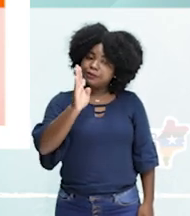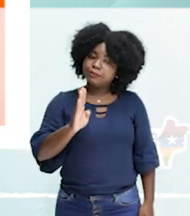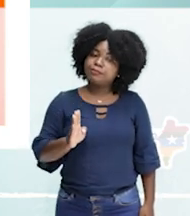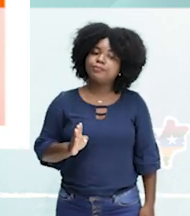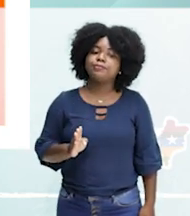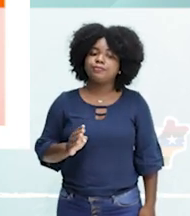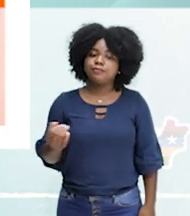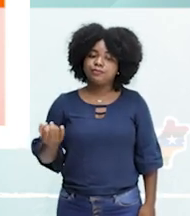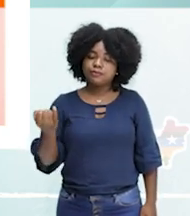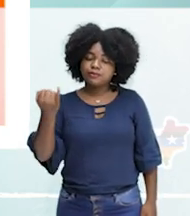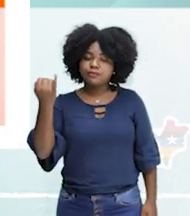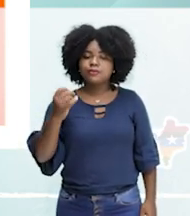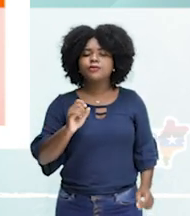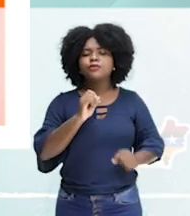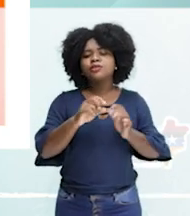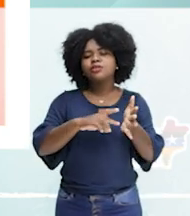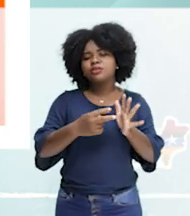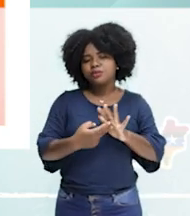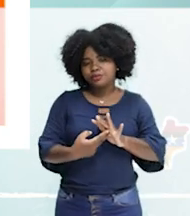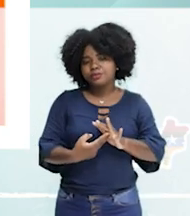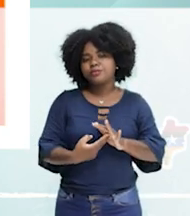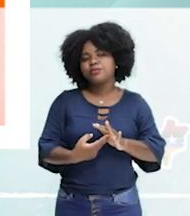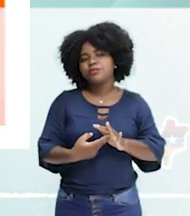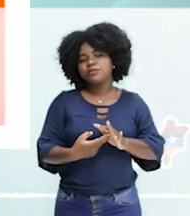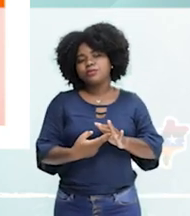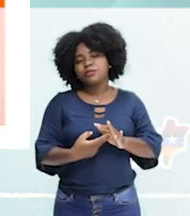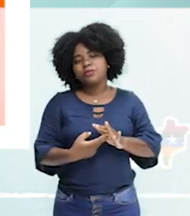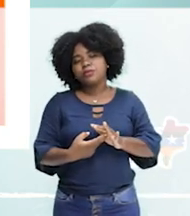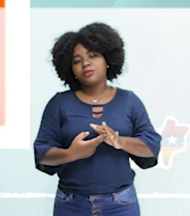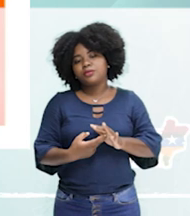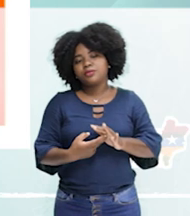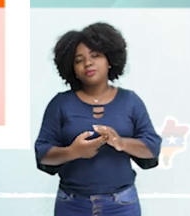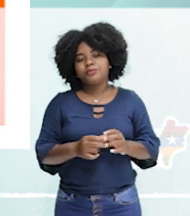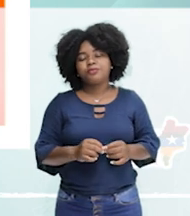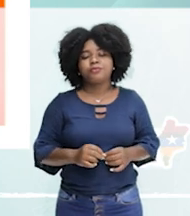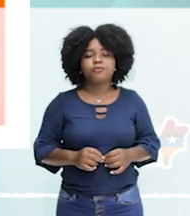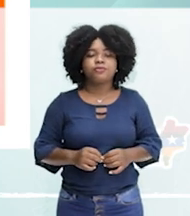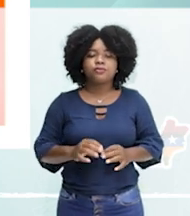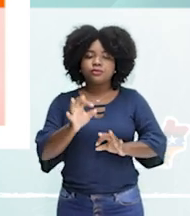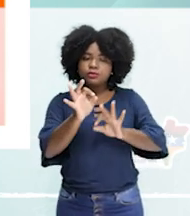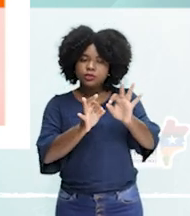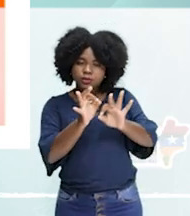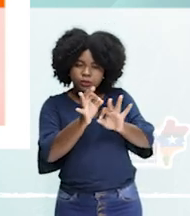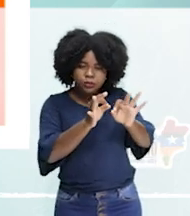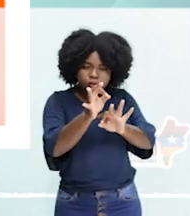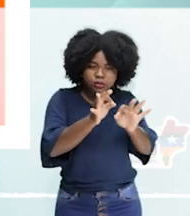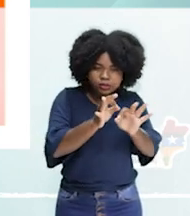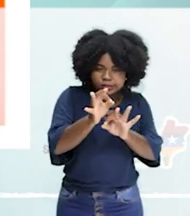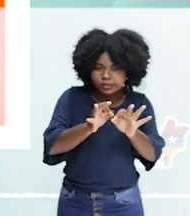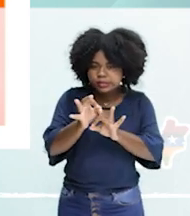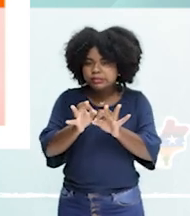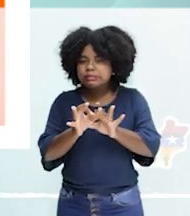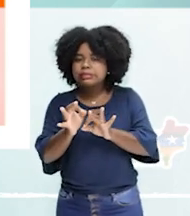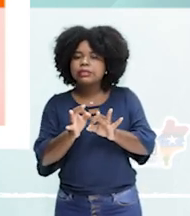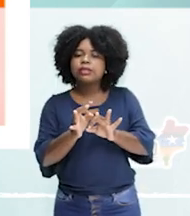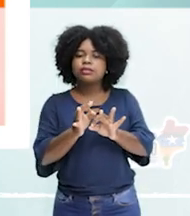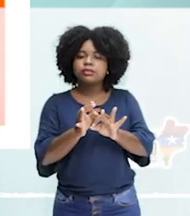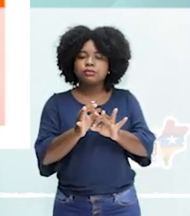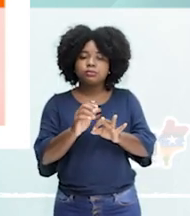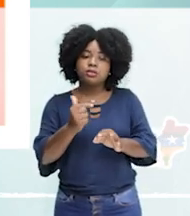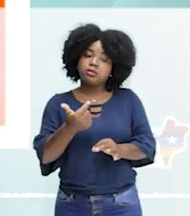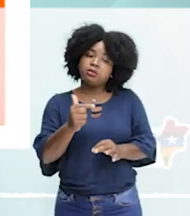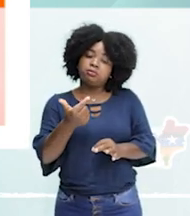Primeiramente, o significa ONG, Marcos? São organizações não governamentais. São órgãos que não